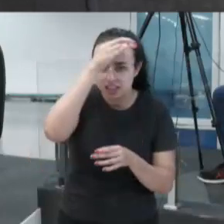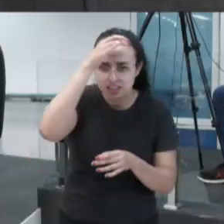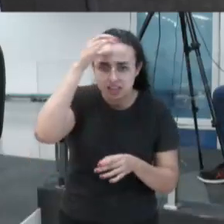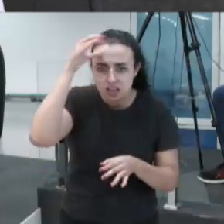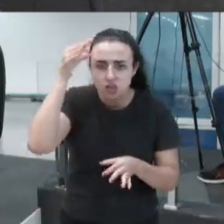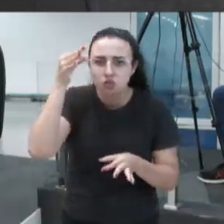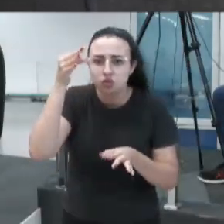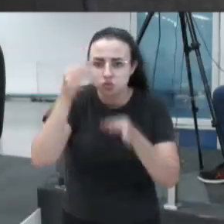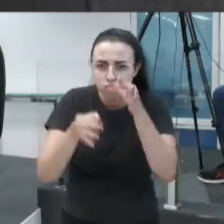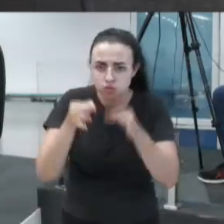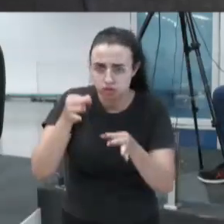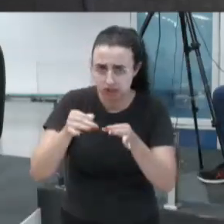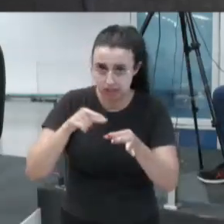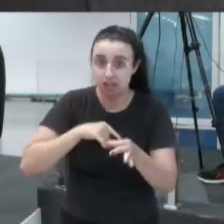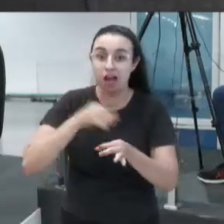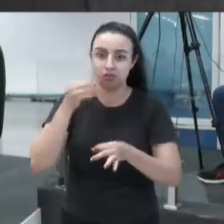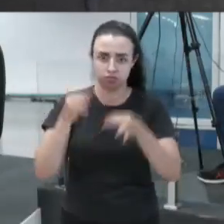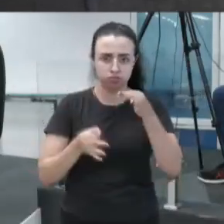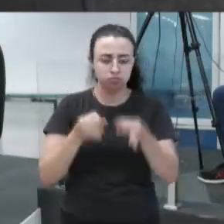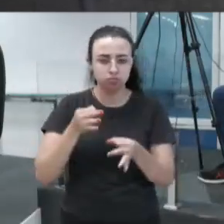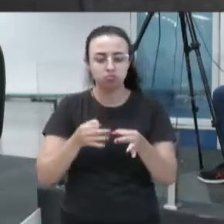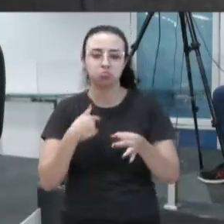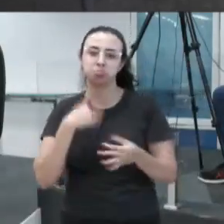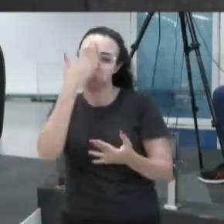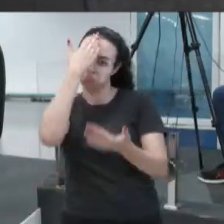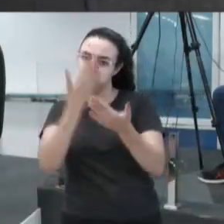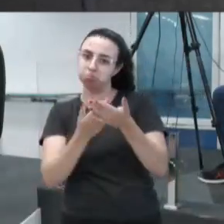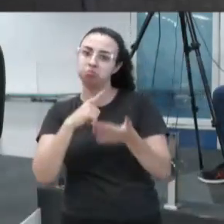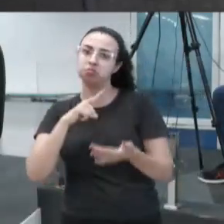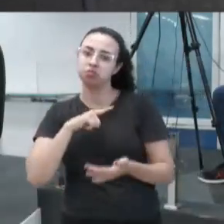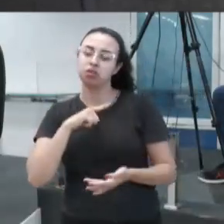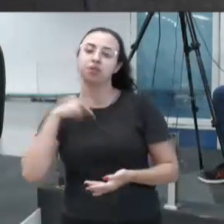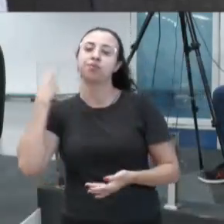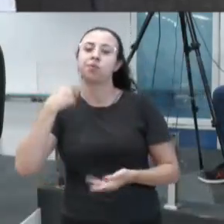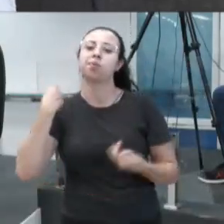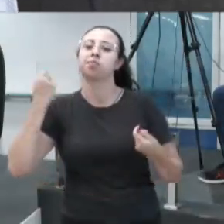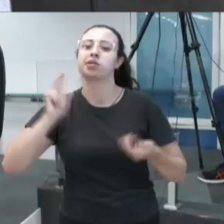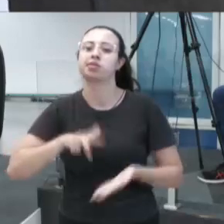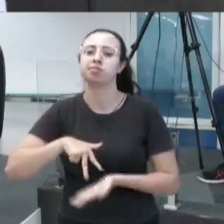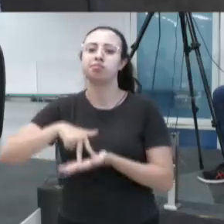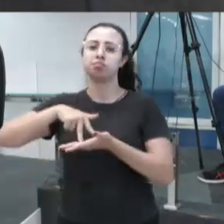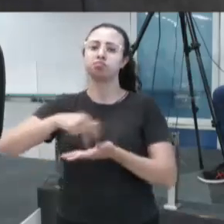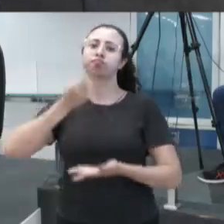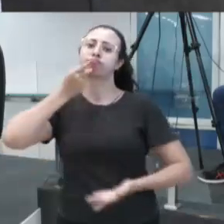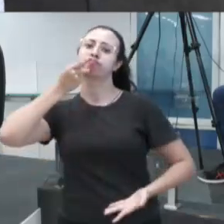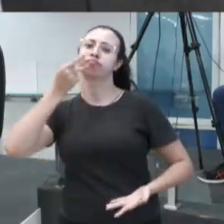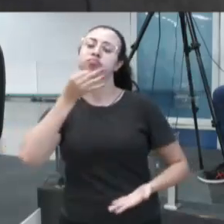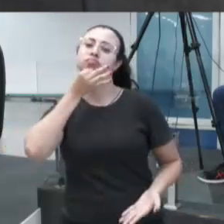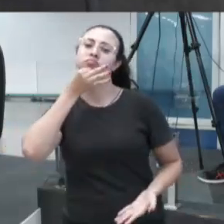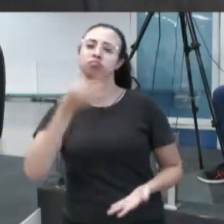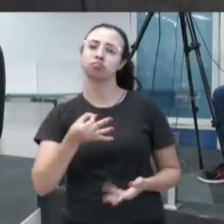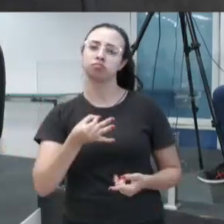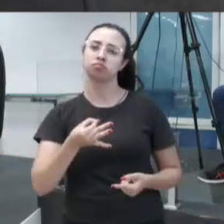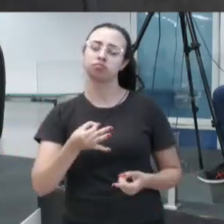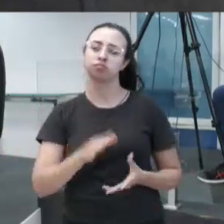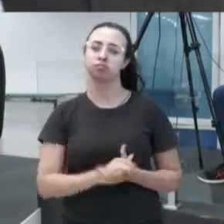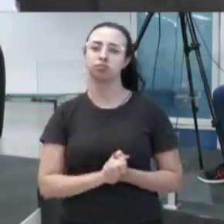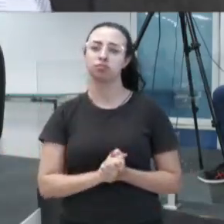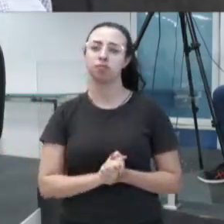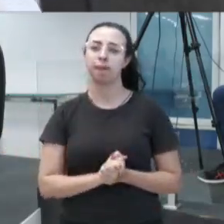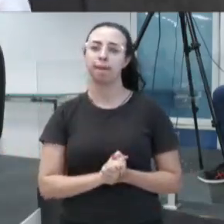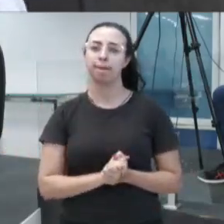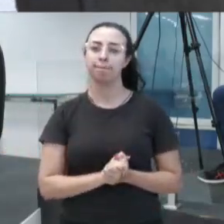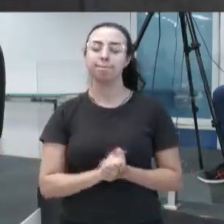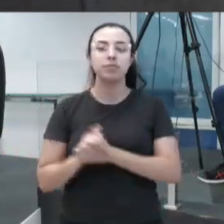justiça, como eu acredito que existe, os vereadores devem se levantar a voz e não poderão ficar calados diante do que vai chegar. E